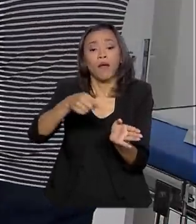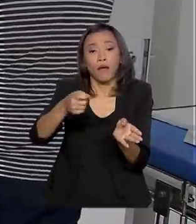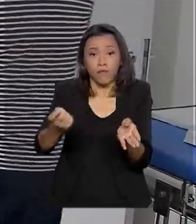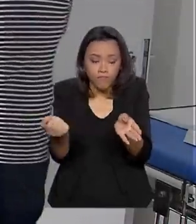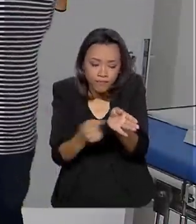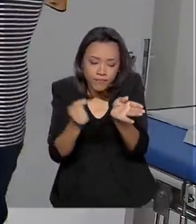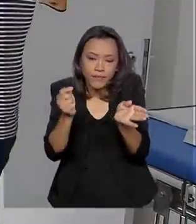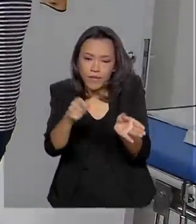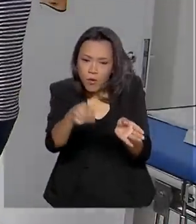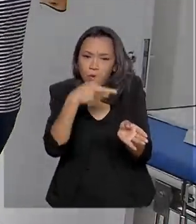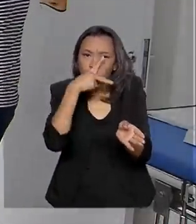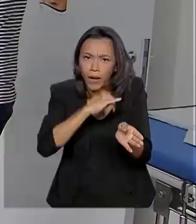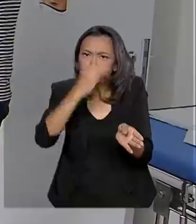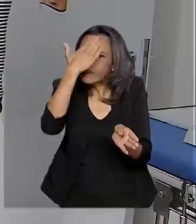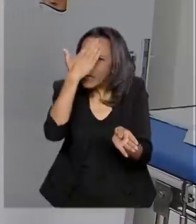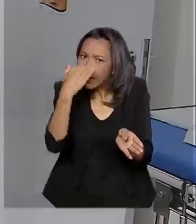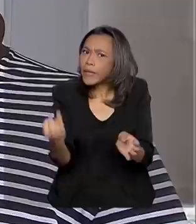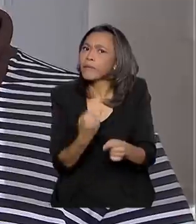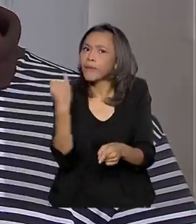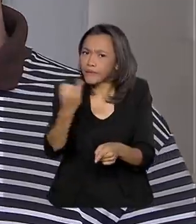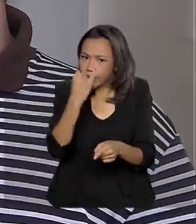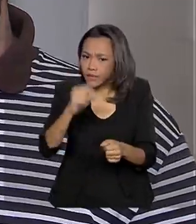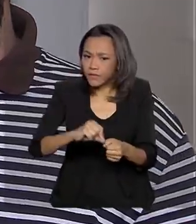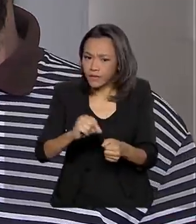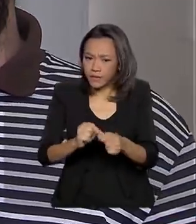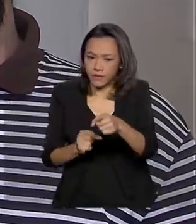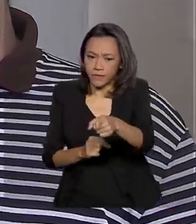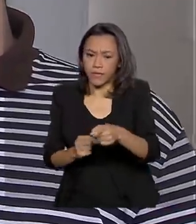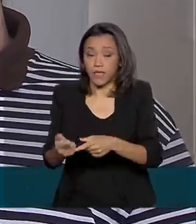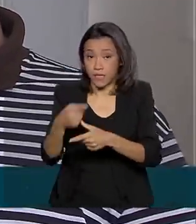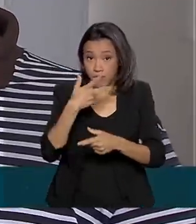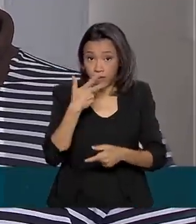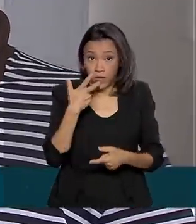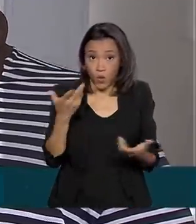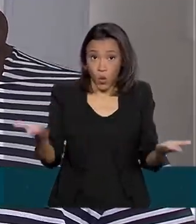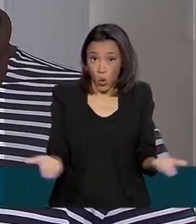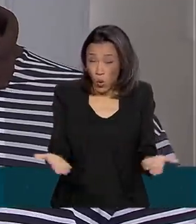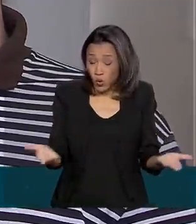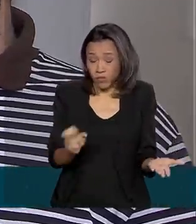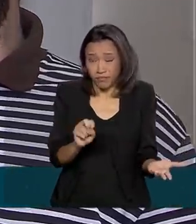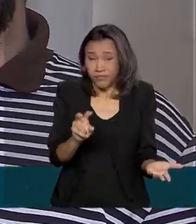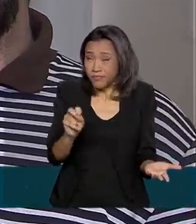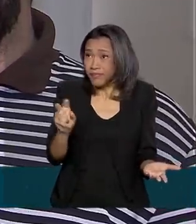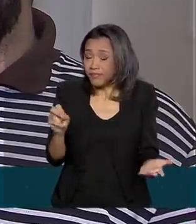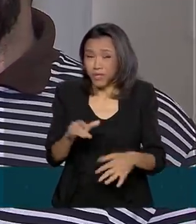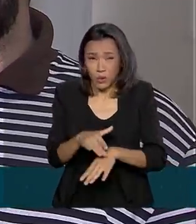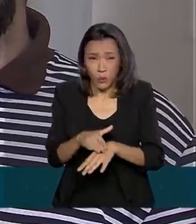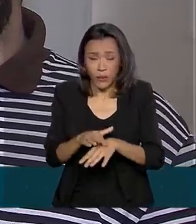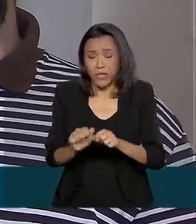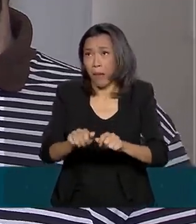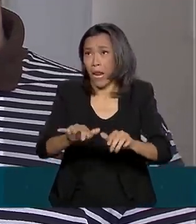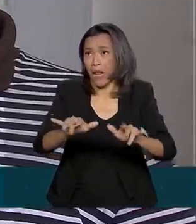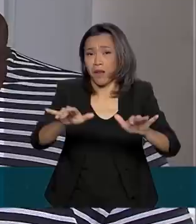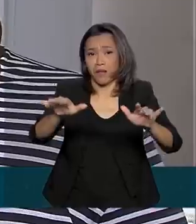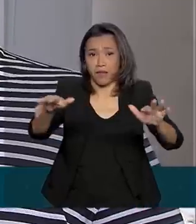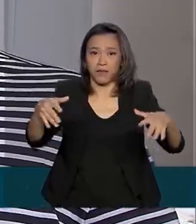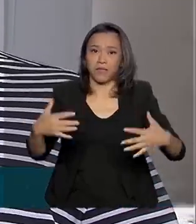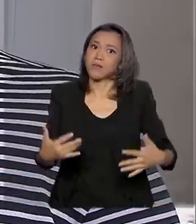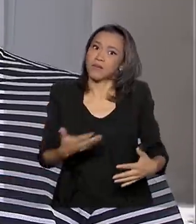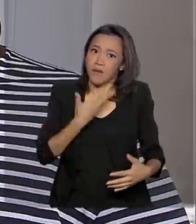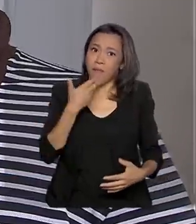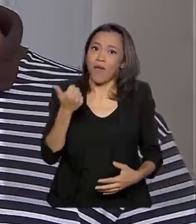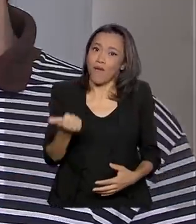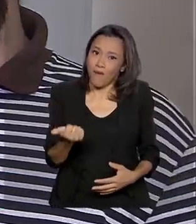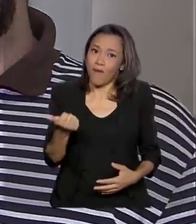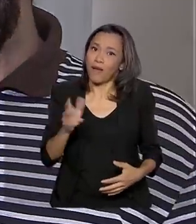da importância desses procedimentos. Nesse contexto que a gente vive hoje, de tantas doenças se proliferando, acho que o melhor